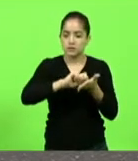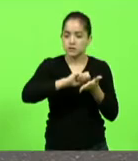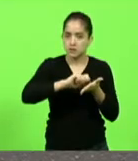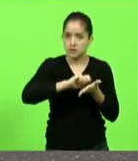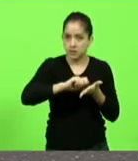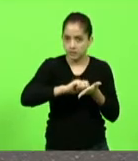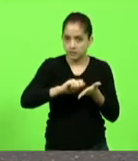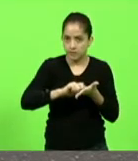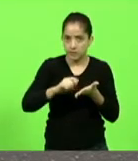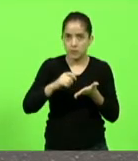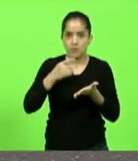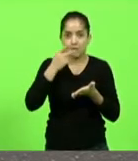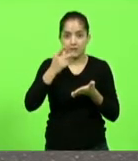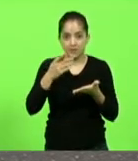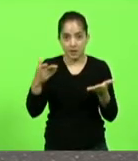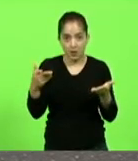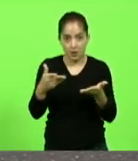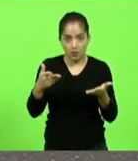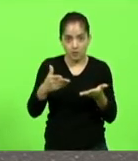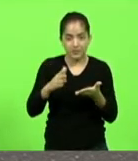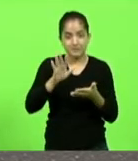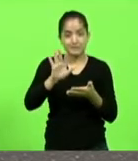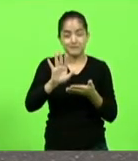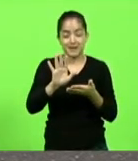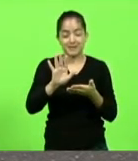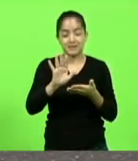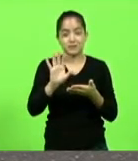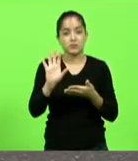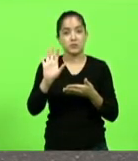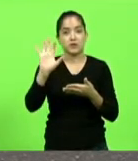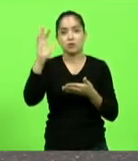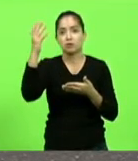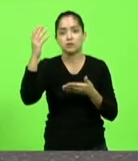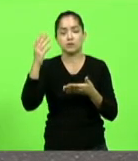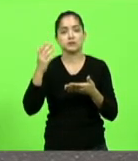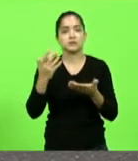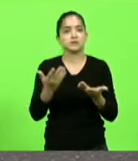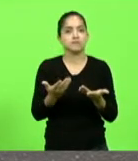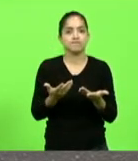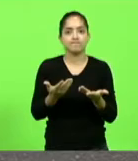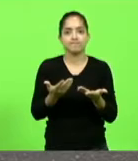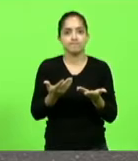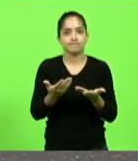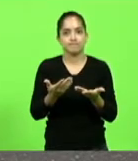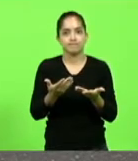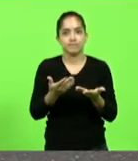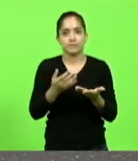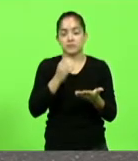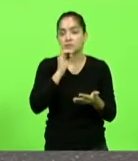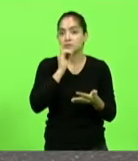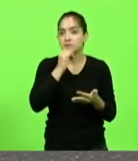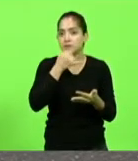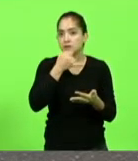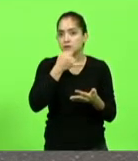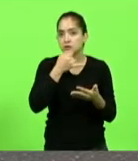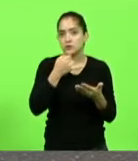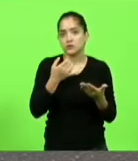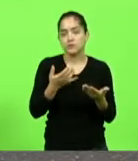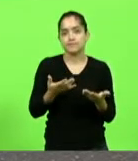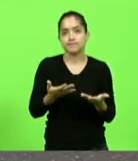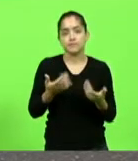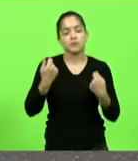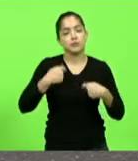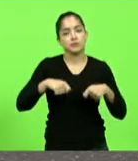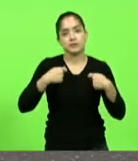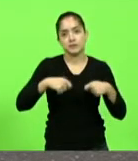para falar mas diante desse fato absolutamente deplorável eu tinha